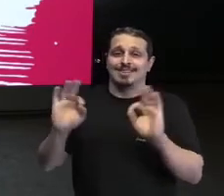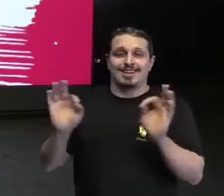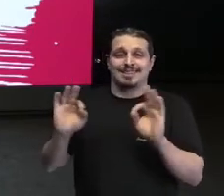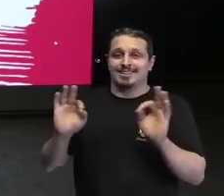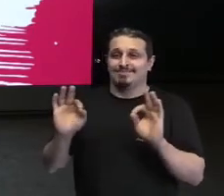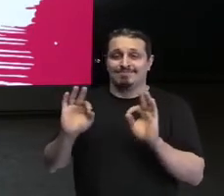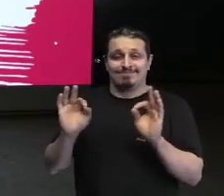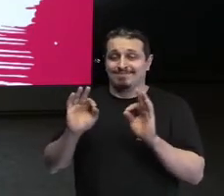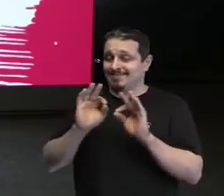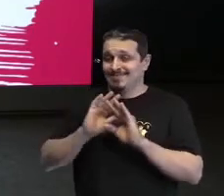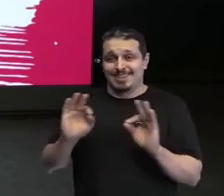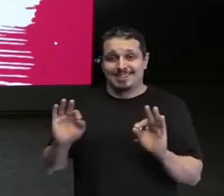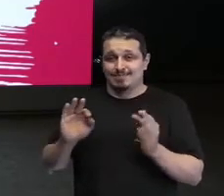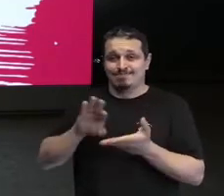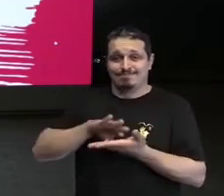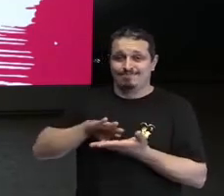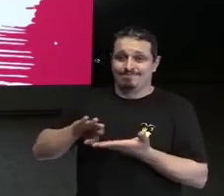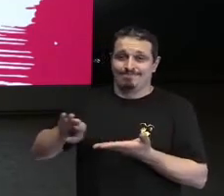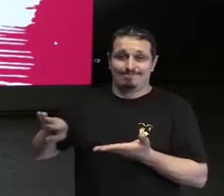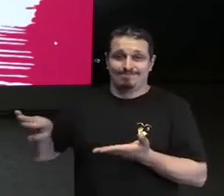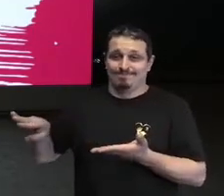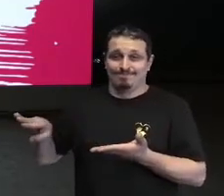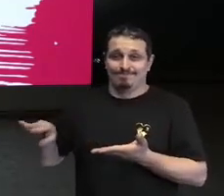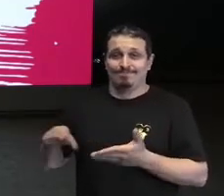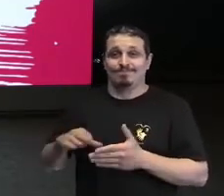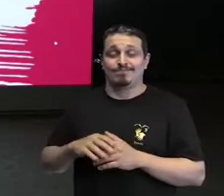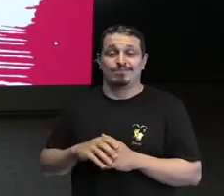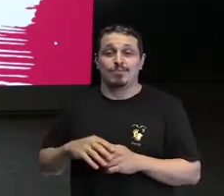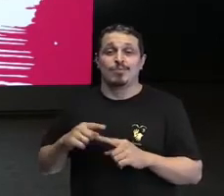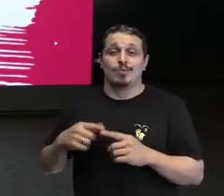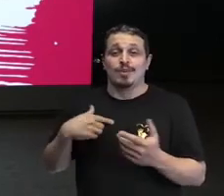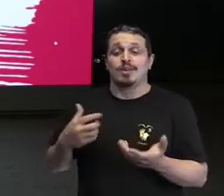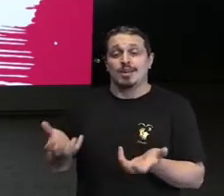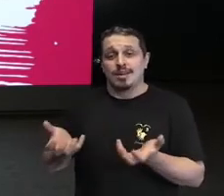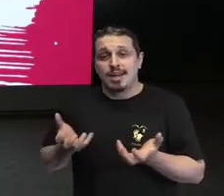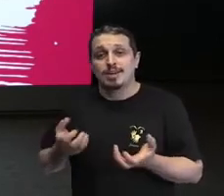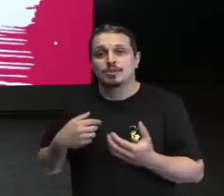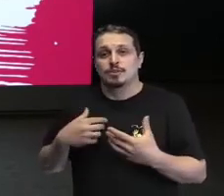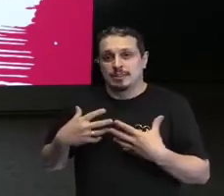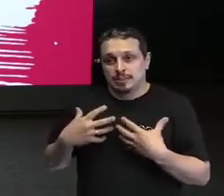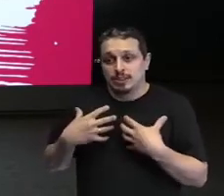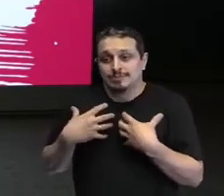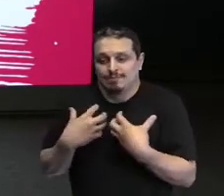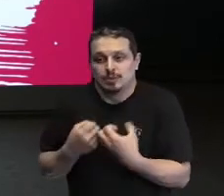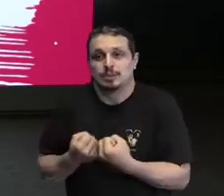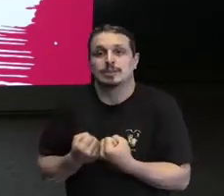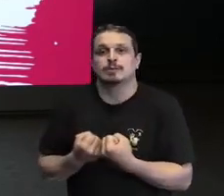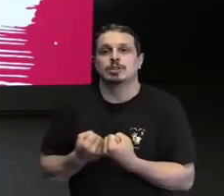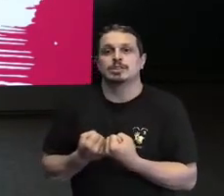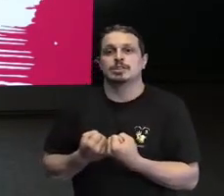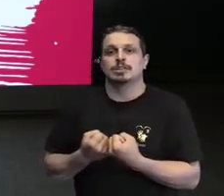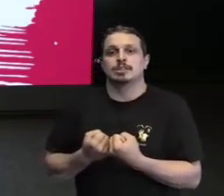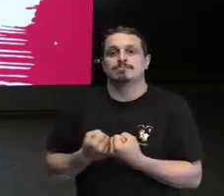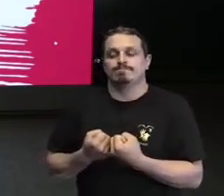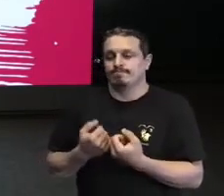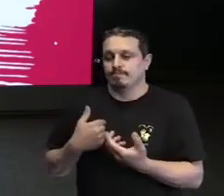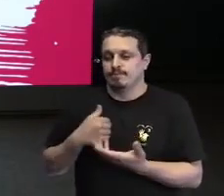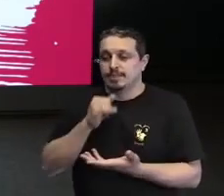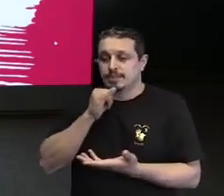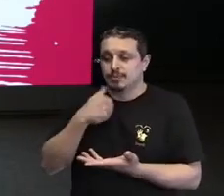Não da forma plena que eu queria que ela me recebesse. Então, por exemplo, eu não podia